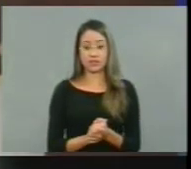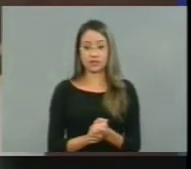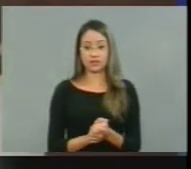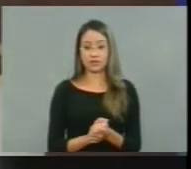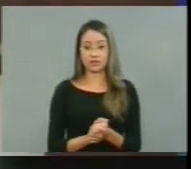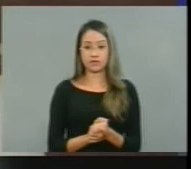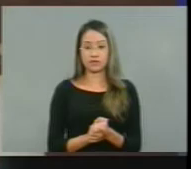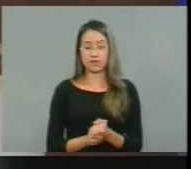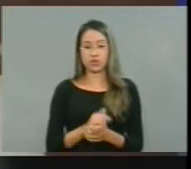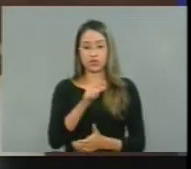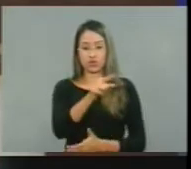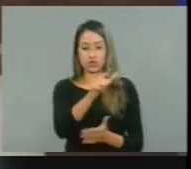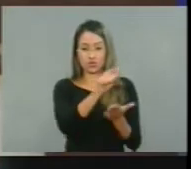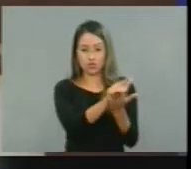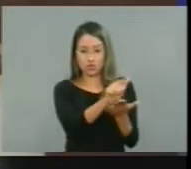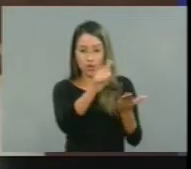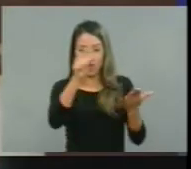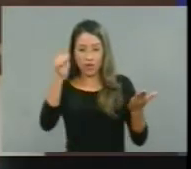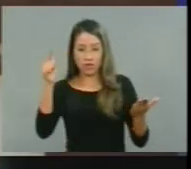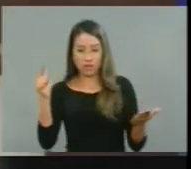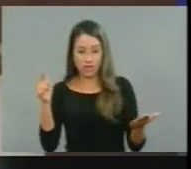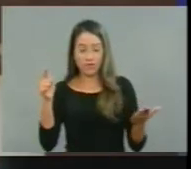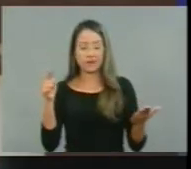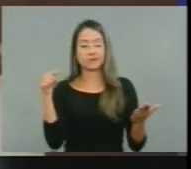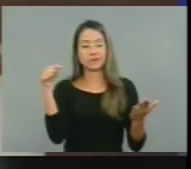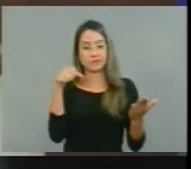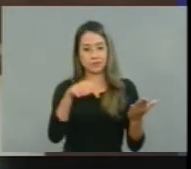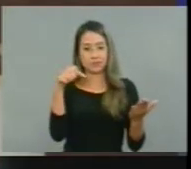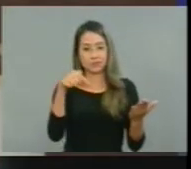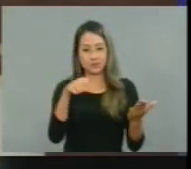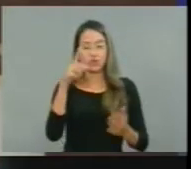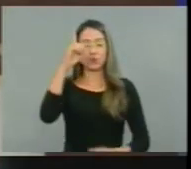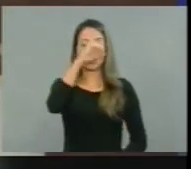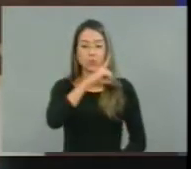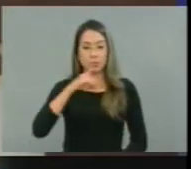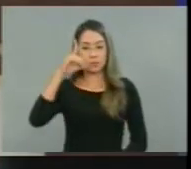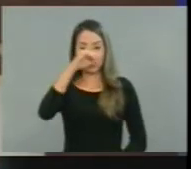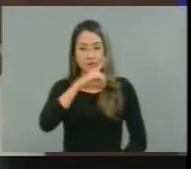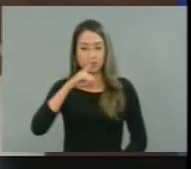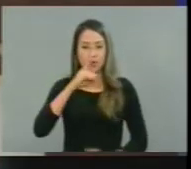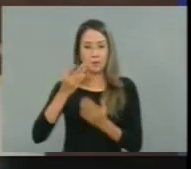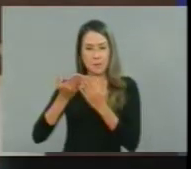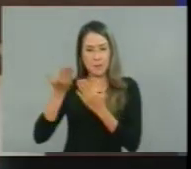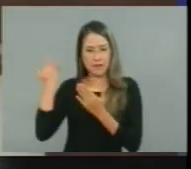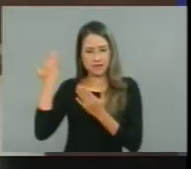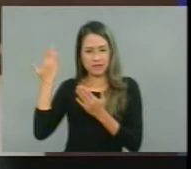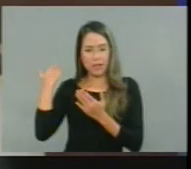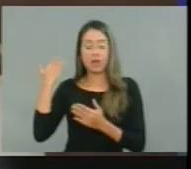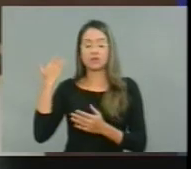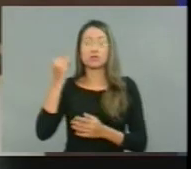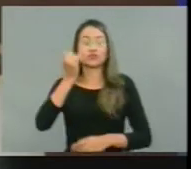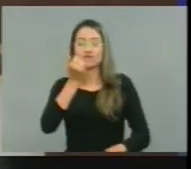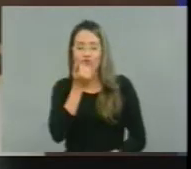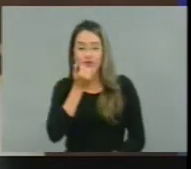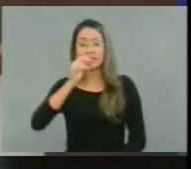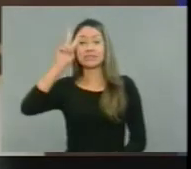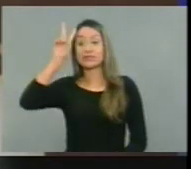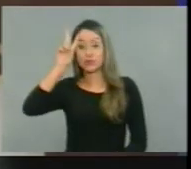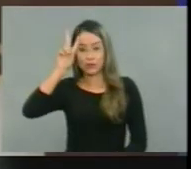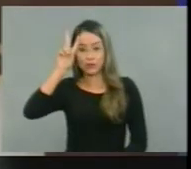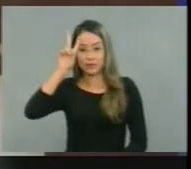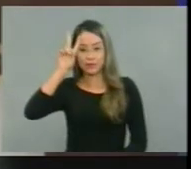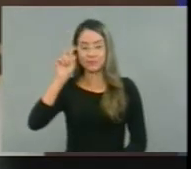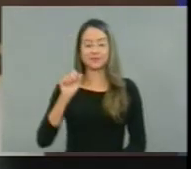Os jornais do último domingo, da última segunda, perdão, eles